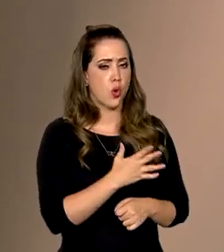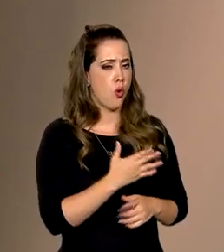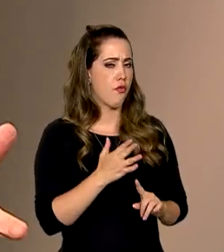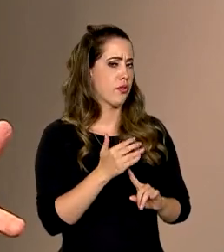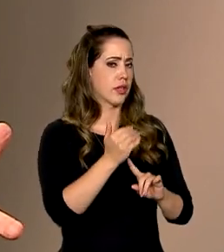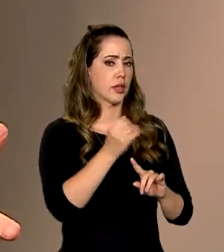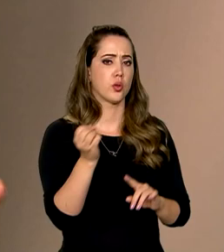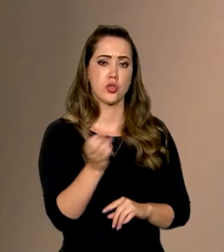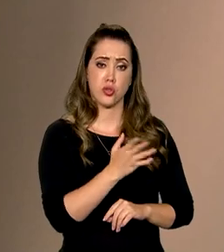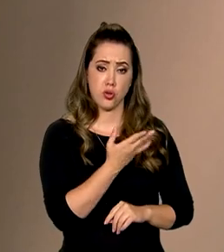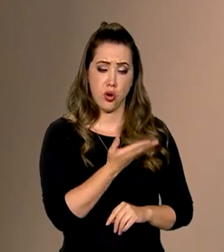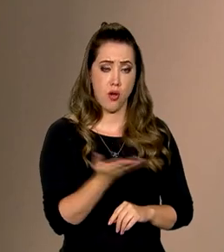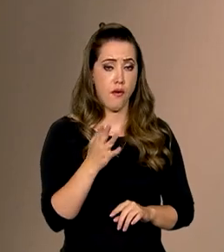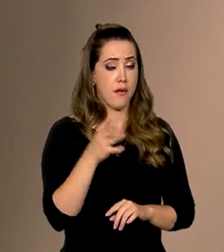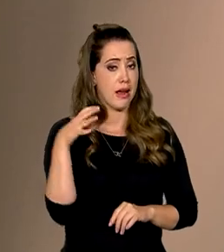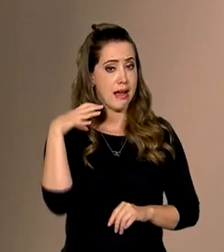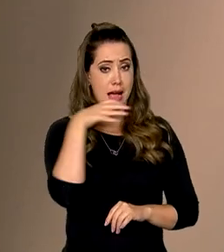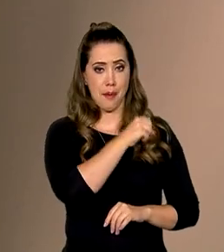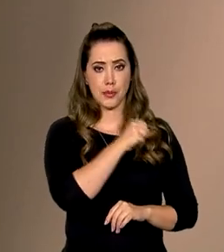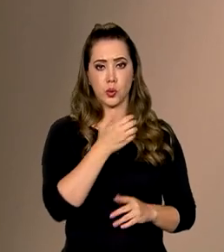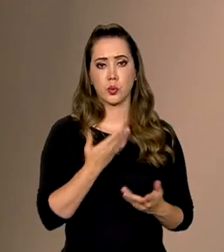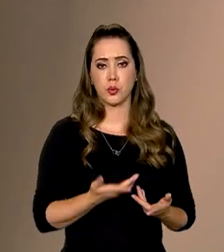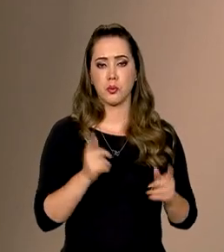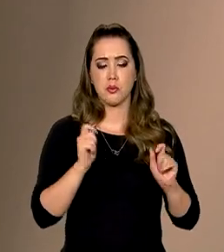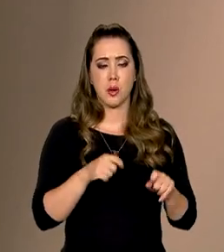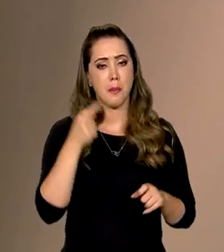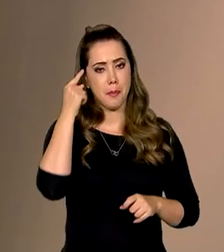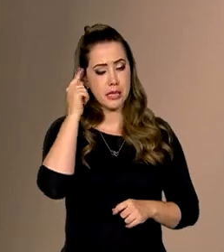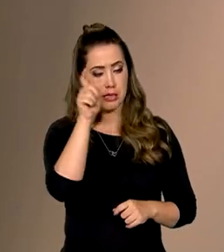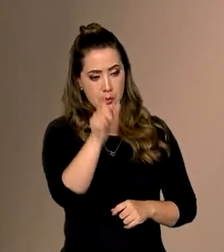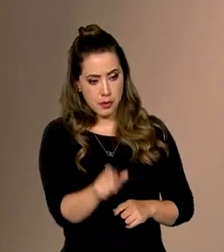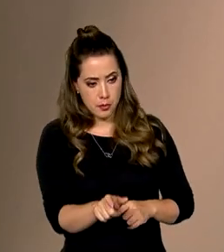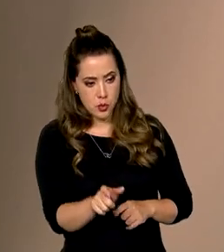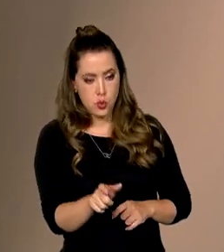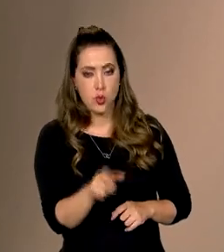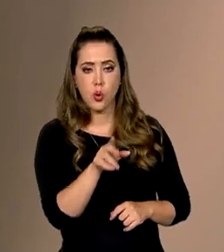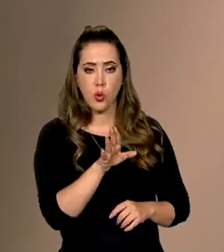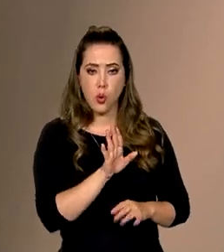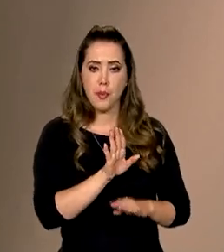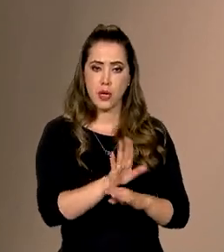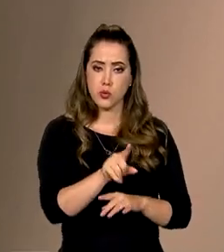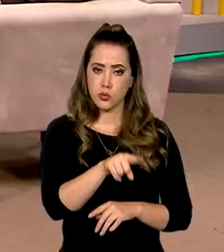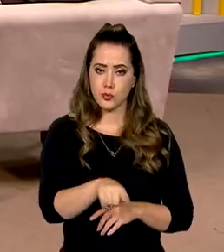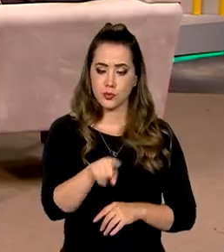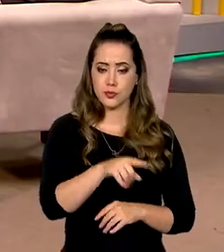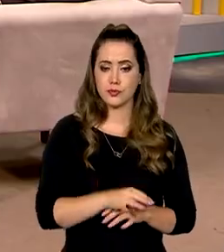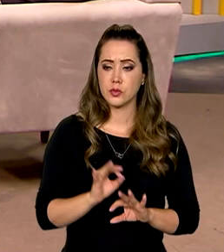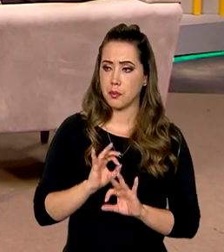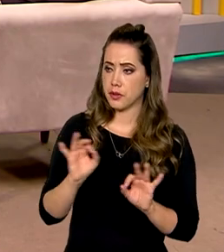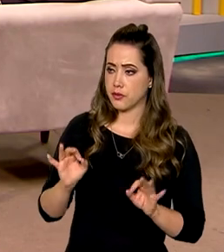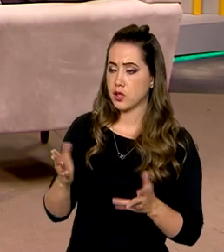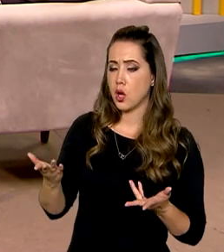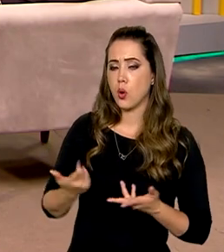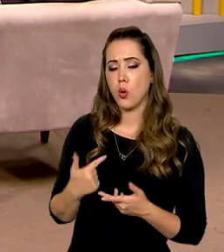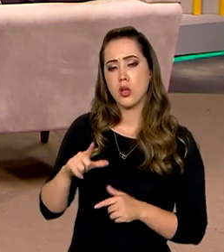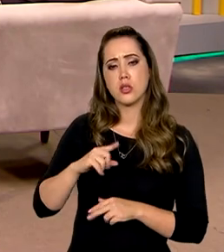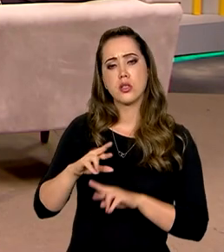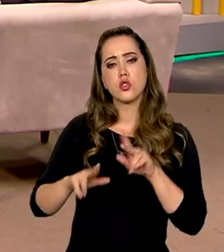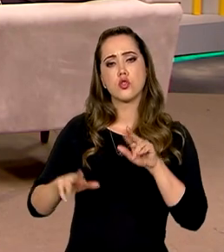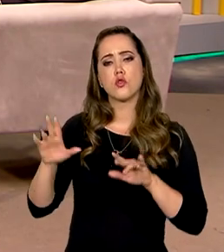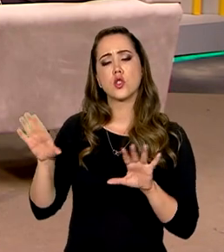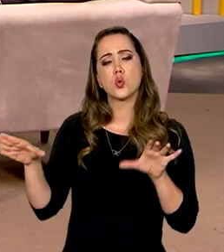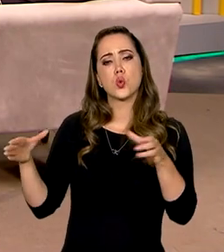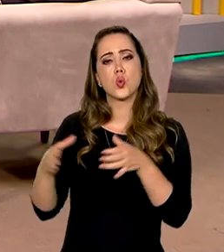mais ágil e é um sistema que foi pensado também pelo pescador para assistir o pescador. Ótimo. Agora, ministro, existem diferentes